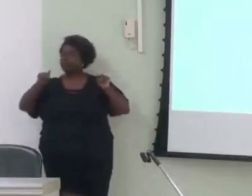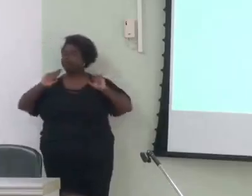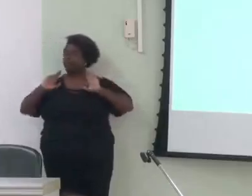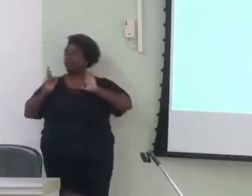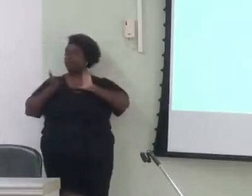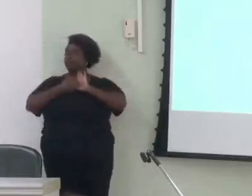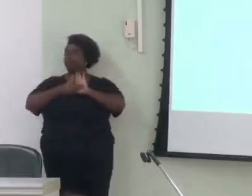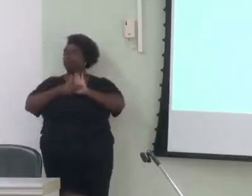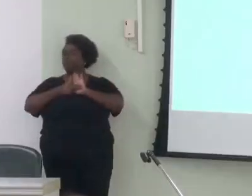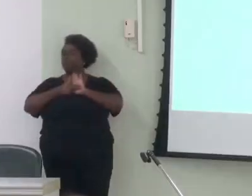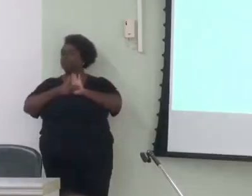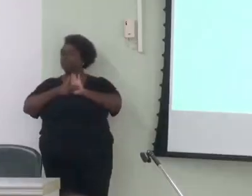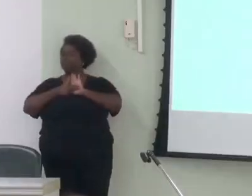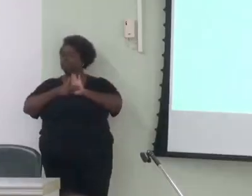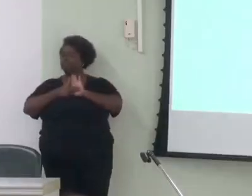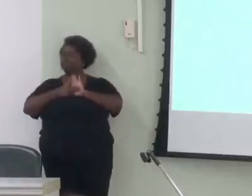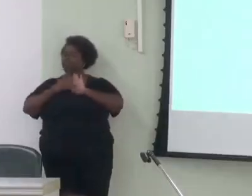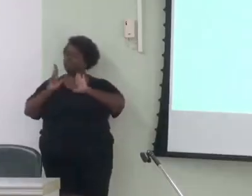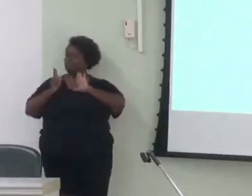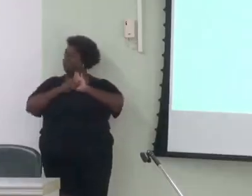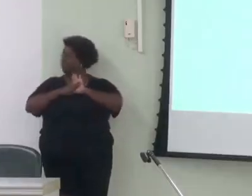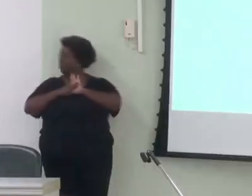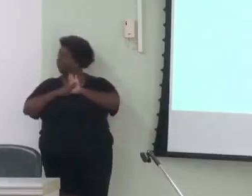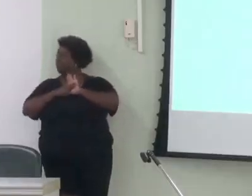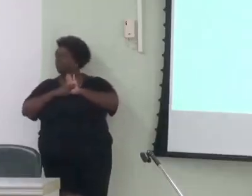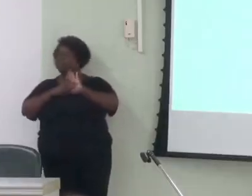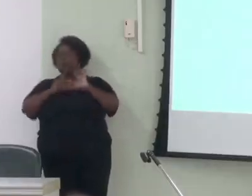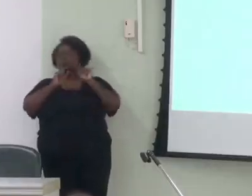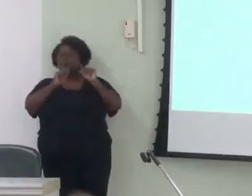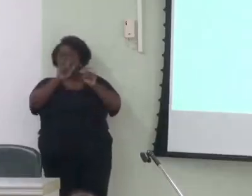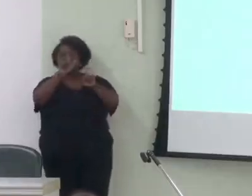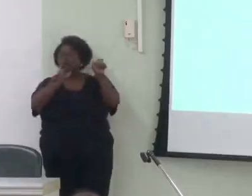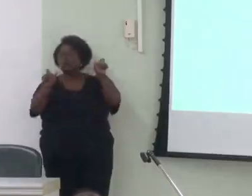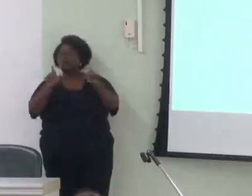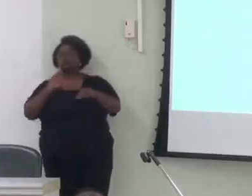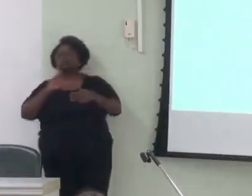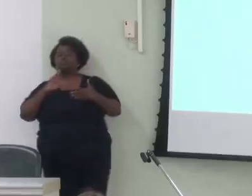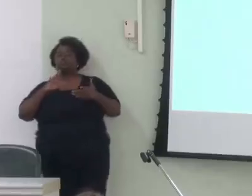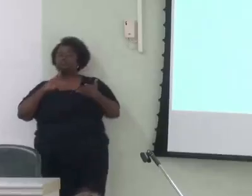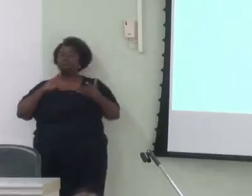mais ainda, o que eu estou falando, conhecem sobre a língua, né?